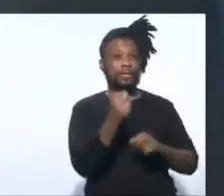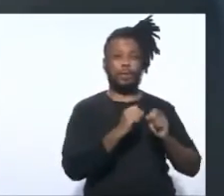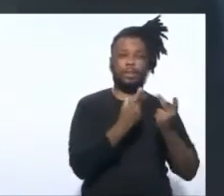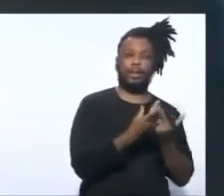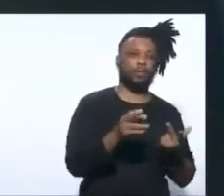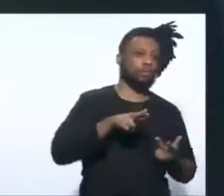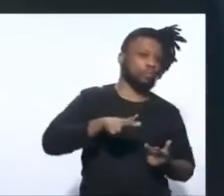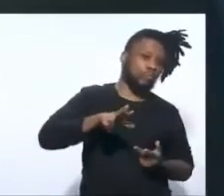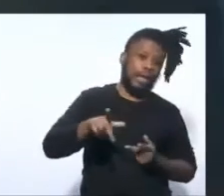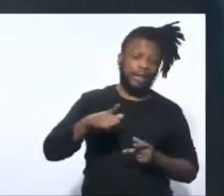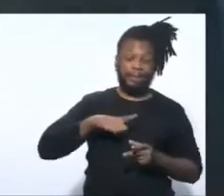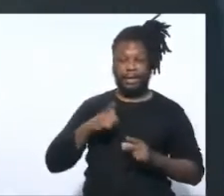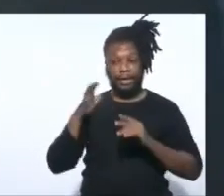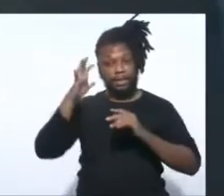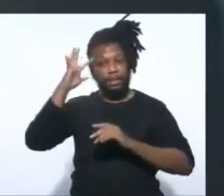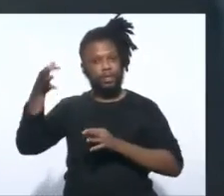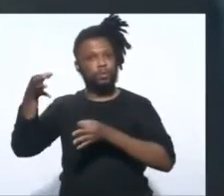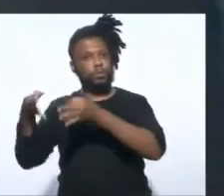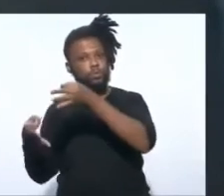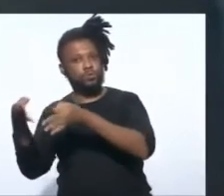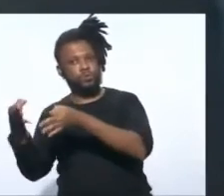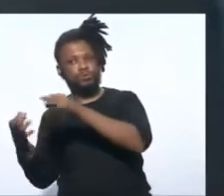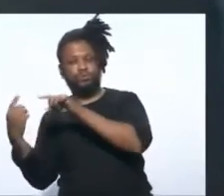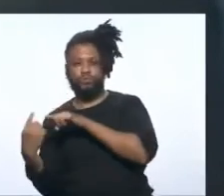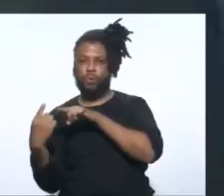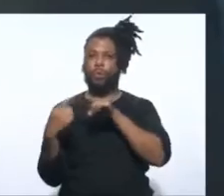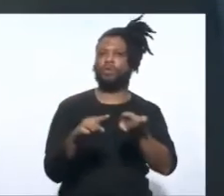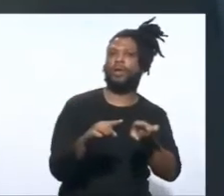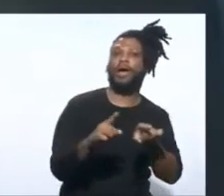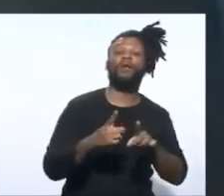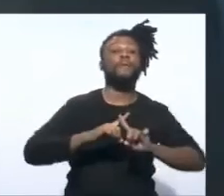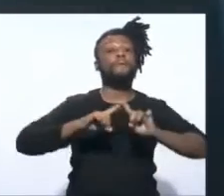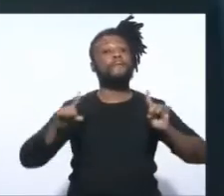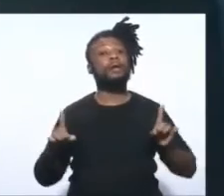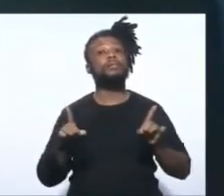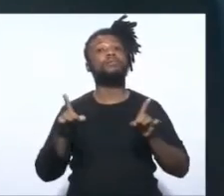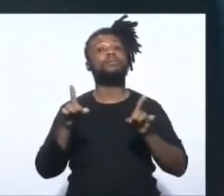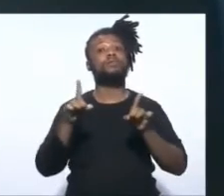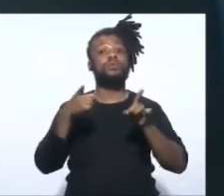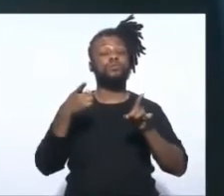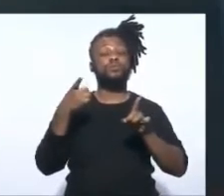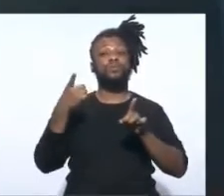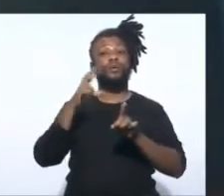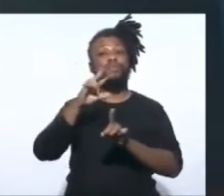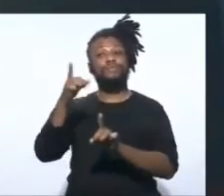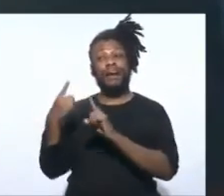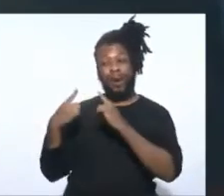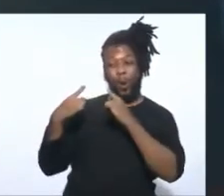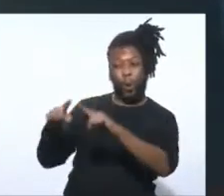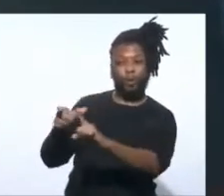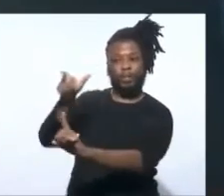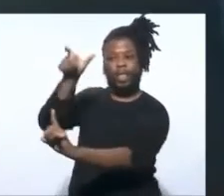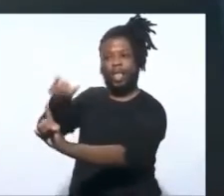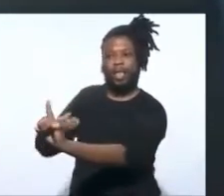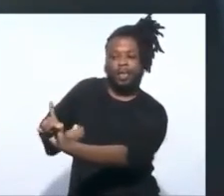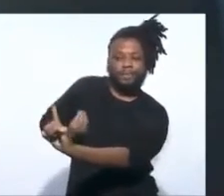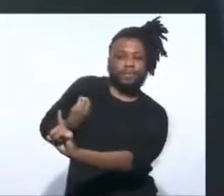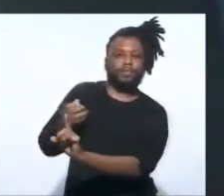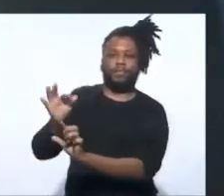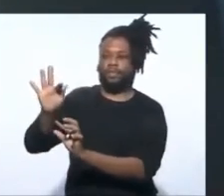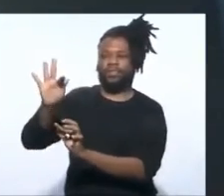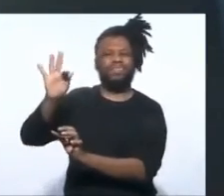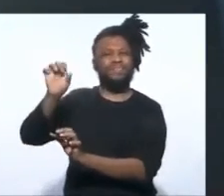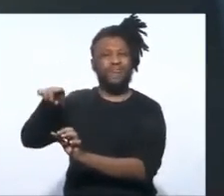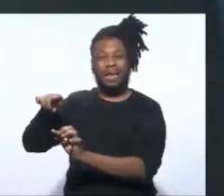inclusive, decisão judicial que vai em sentido contrário, mas porque isso atenta contra a vida das pessoas de fé.